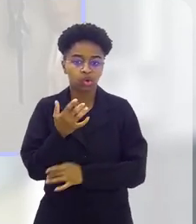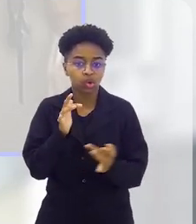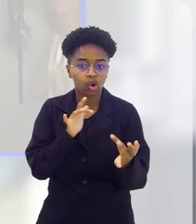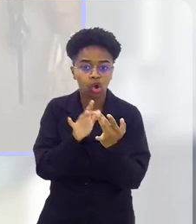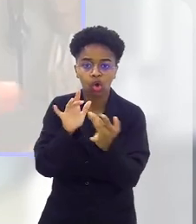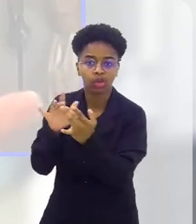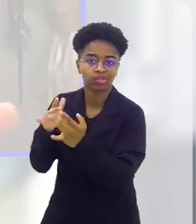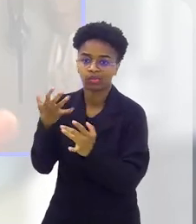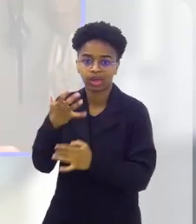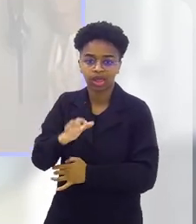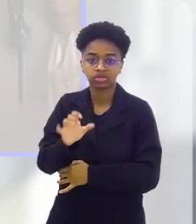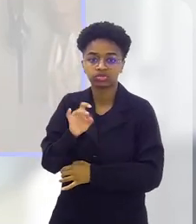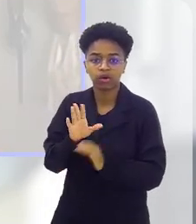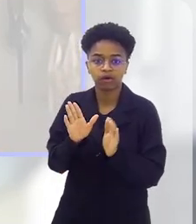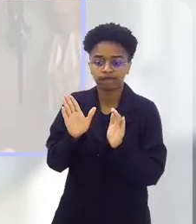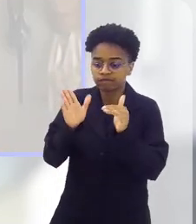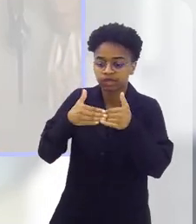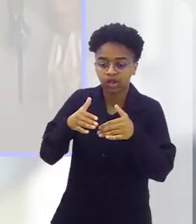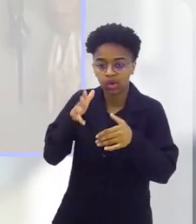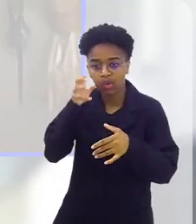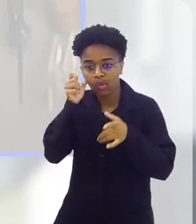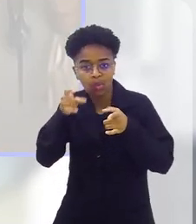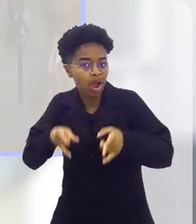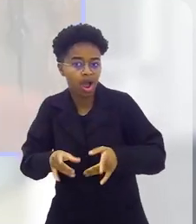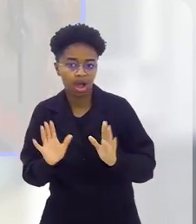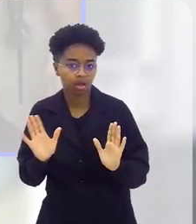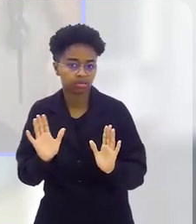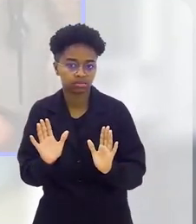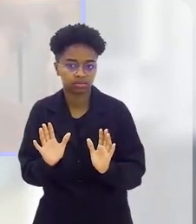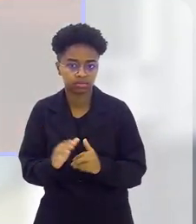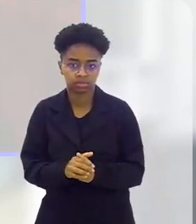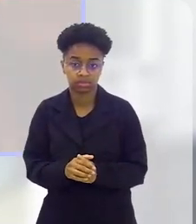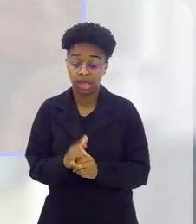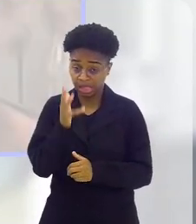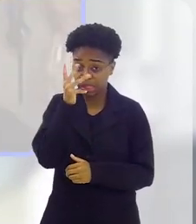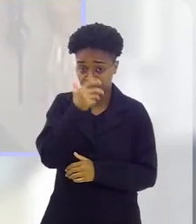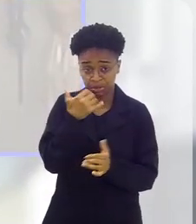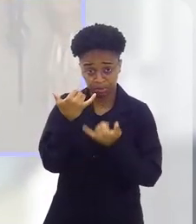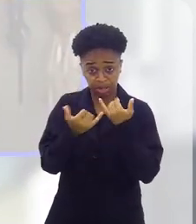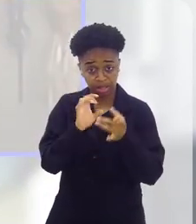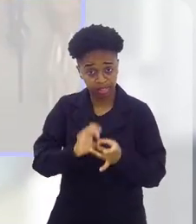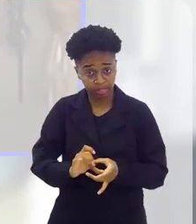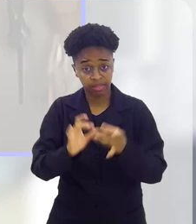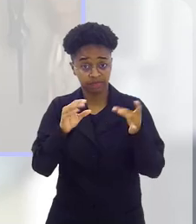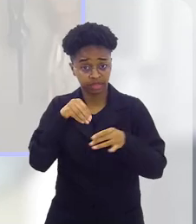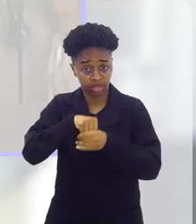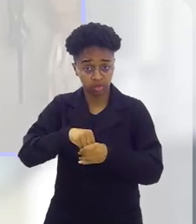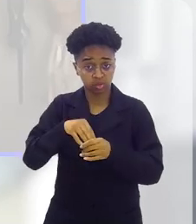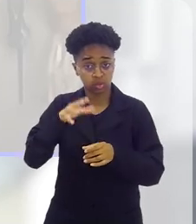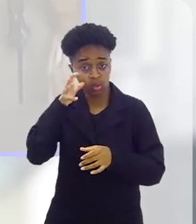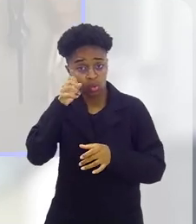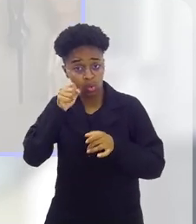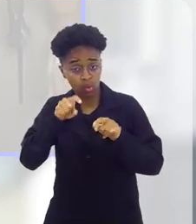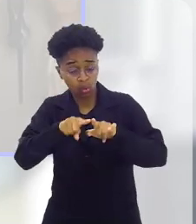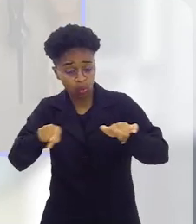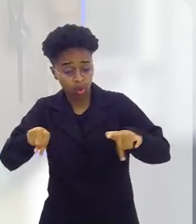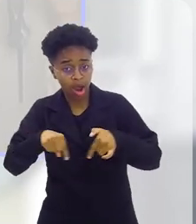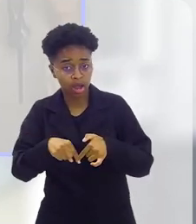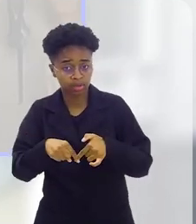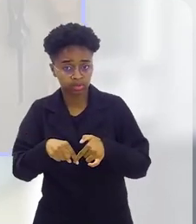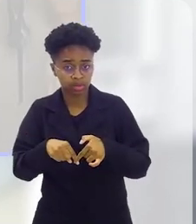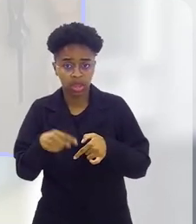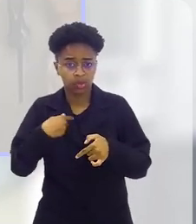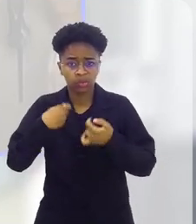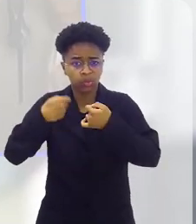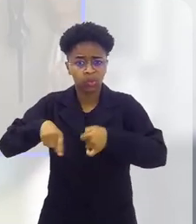querendo mais ficar em seus quartos. Como o Rafael falou, é linda a brincadeira livre no seu quarto. Eu não